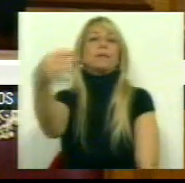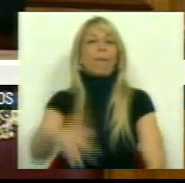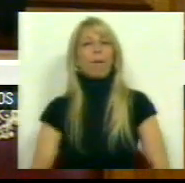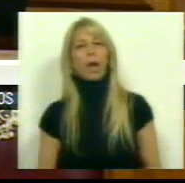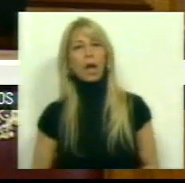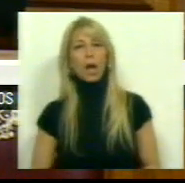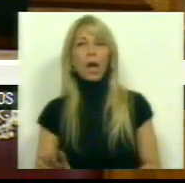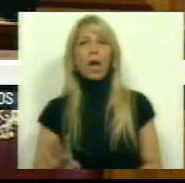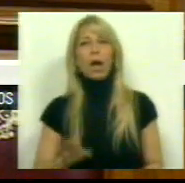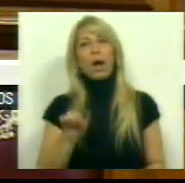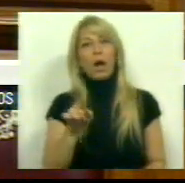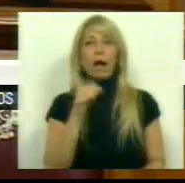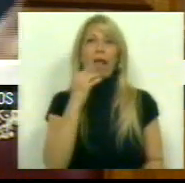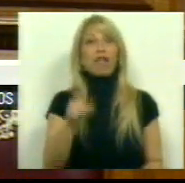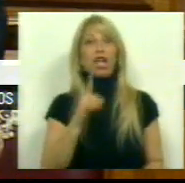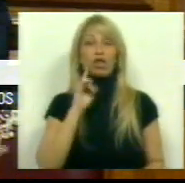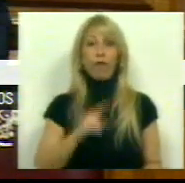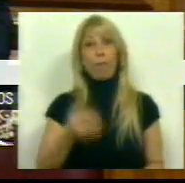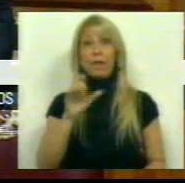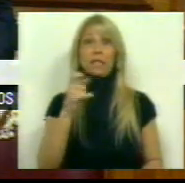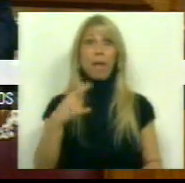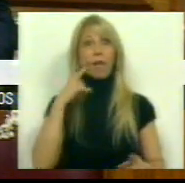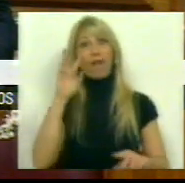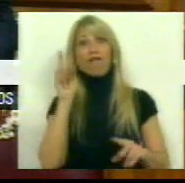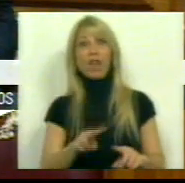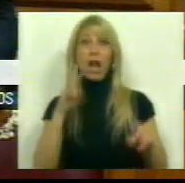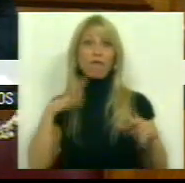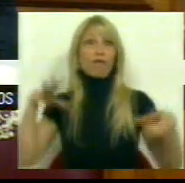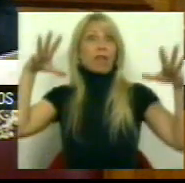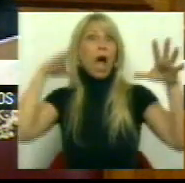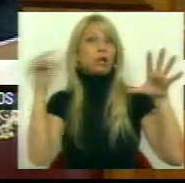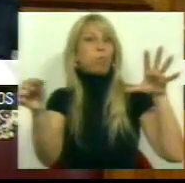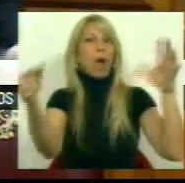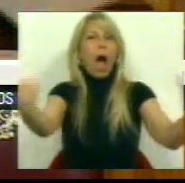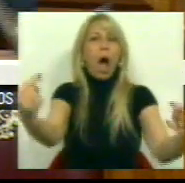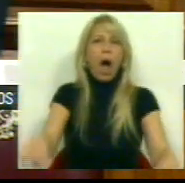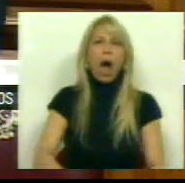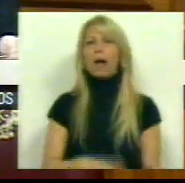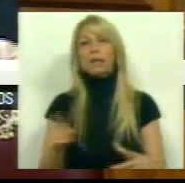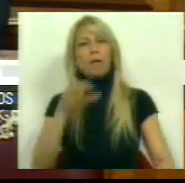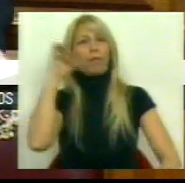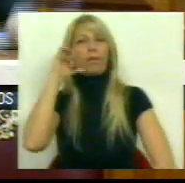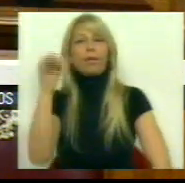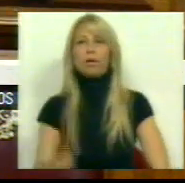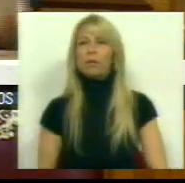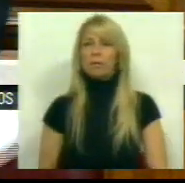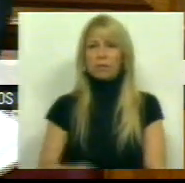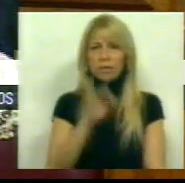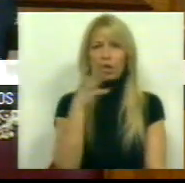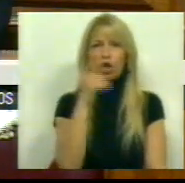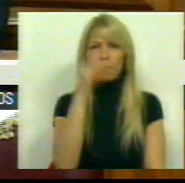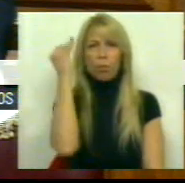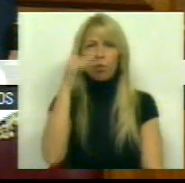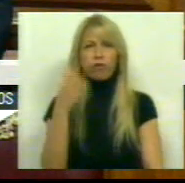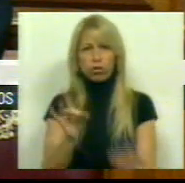que atribuem sempre aos comunistas que veem fantasmas em todo o lado. Srs. Deputados, se os 14 mil professores que foram para a rua por causa da vossa